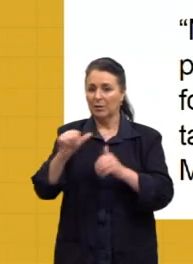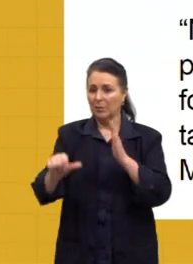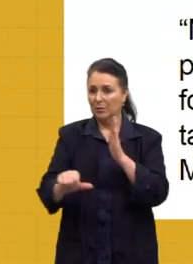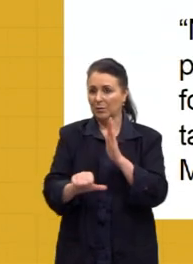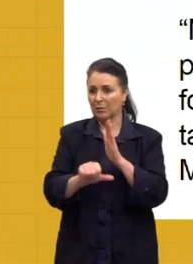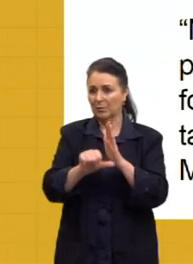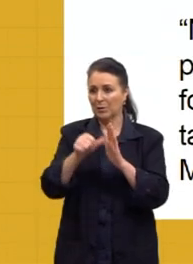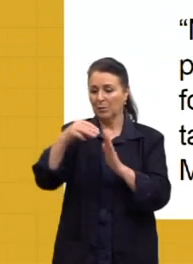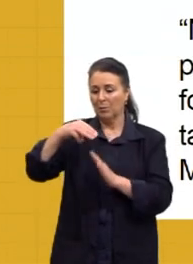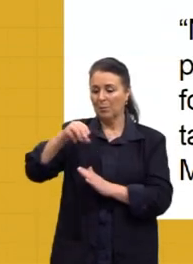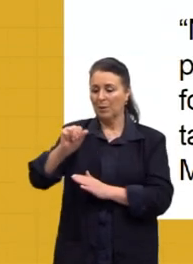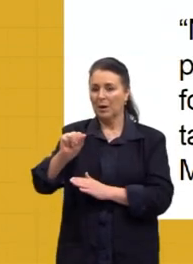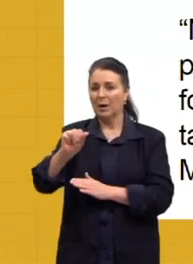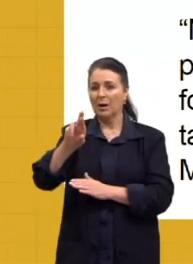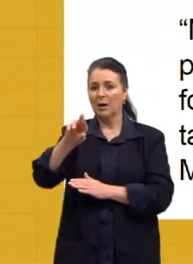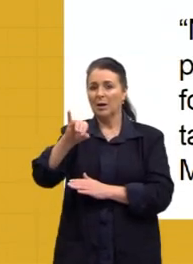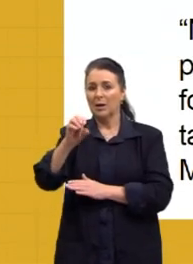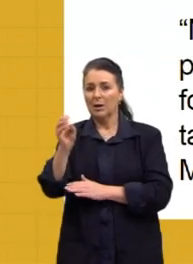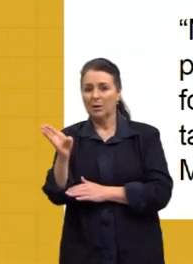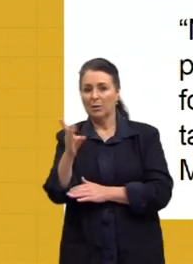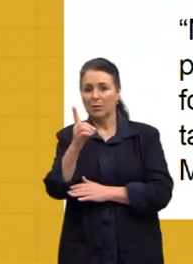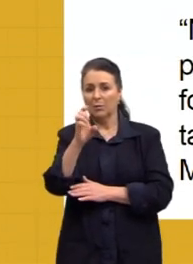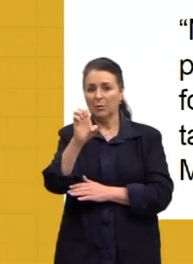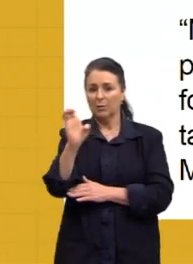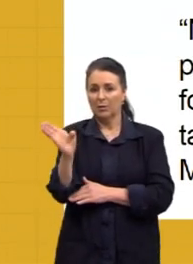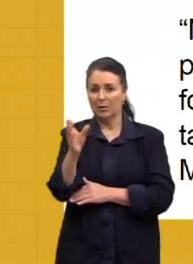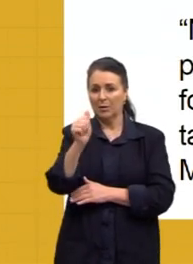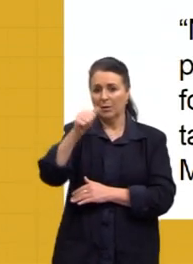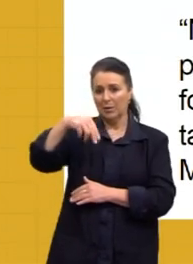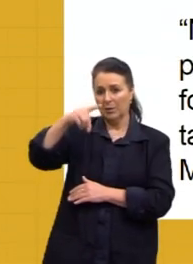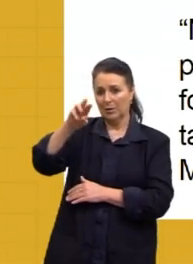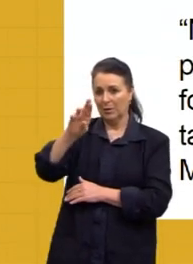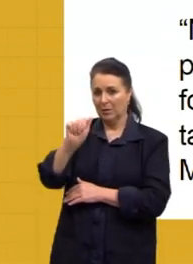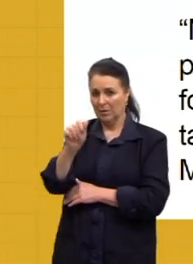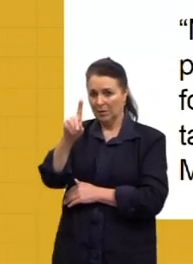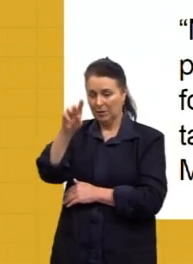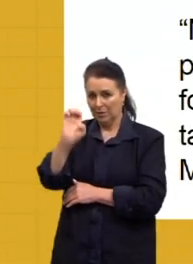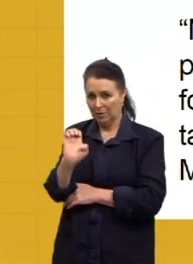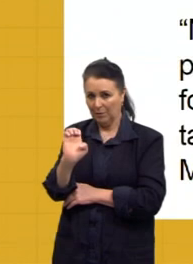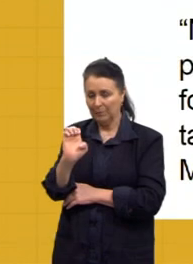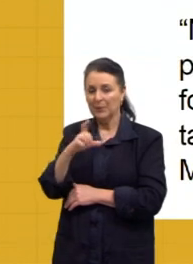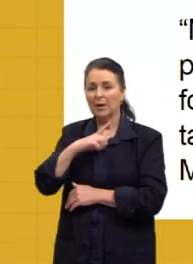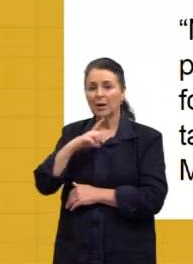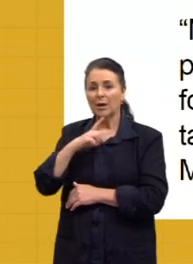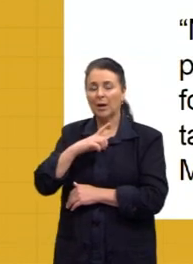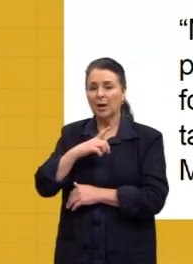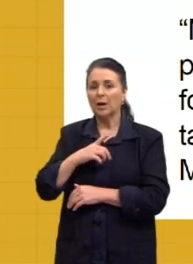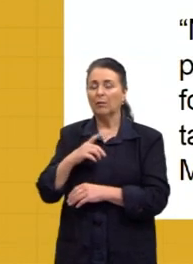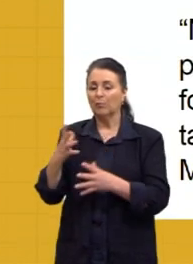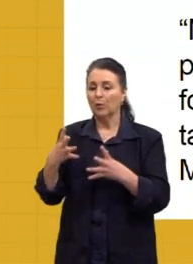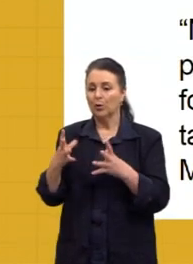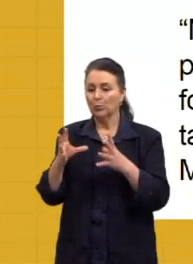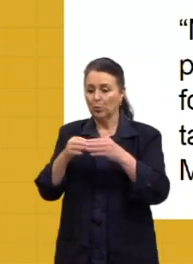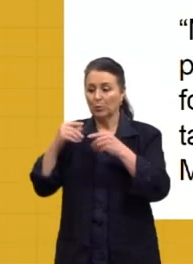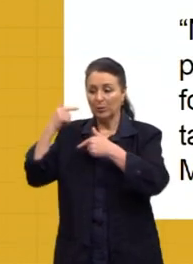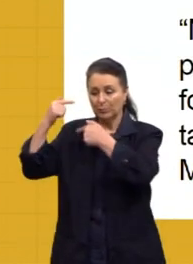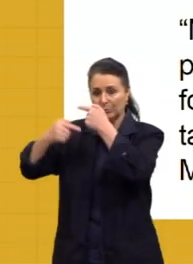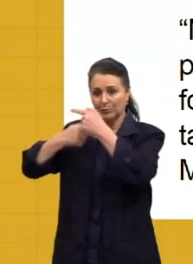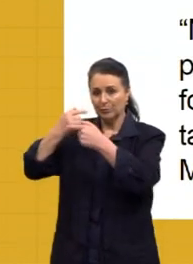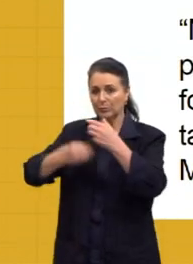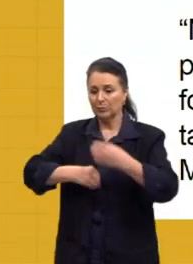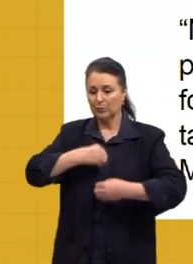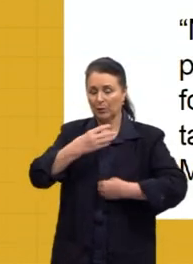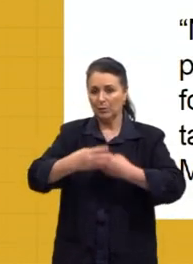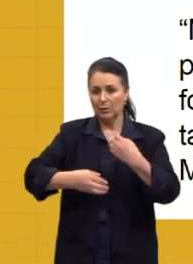deles, Mário de Andrade. O primeiro que a gente destaca, ele foi um grande mentor intelectual dessa geração, foi também poeta,